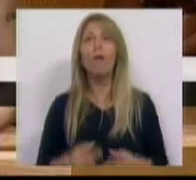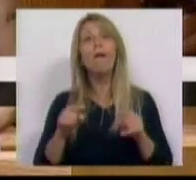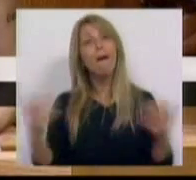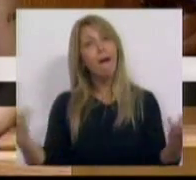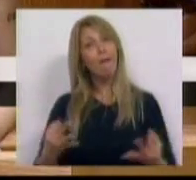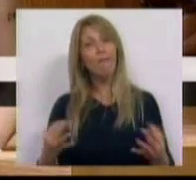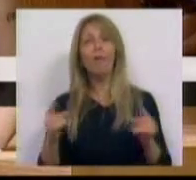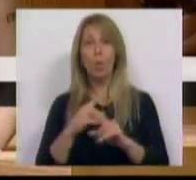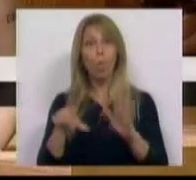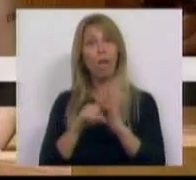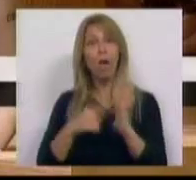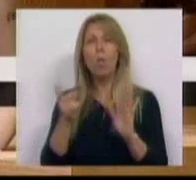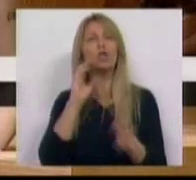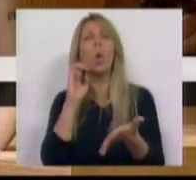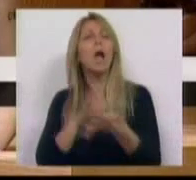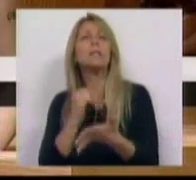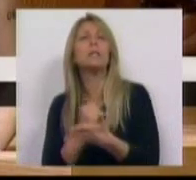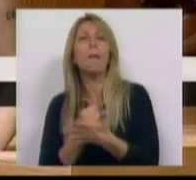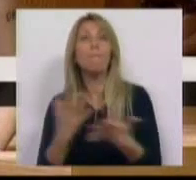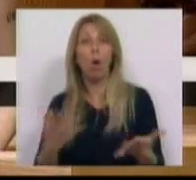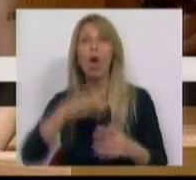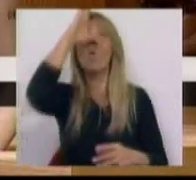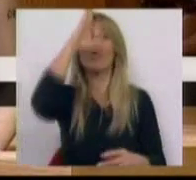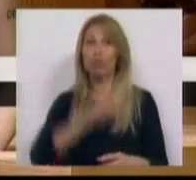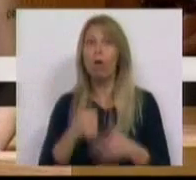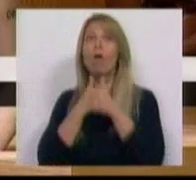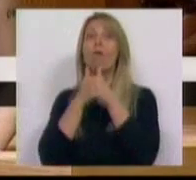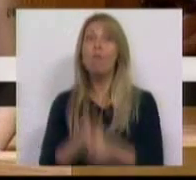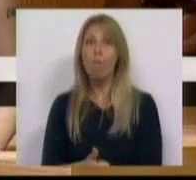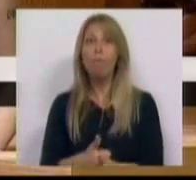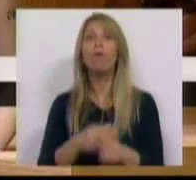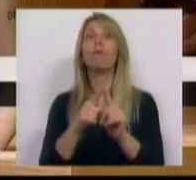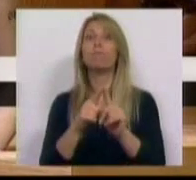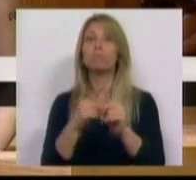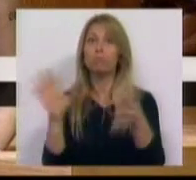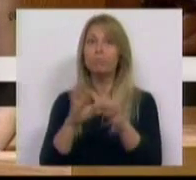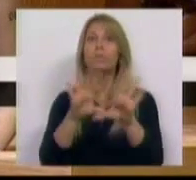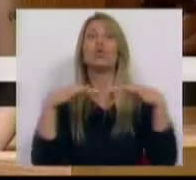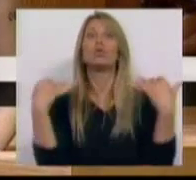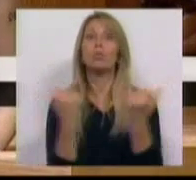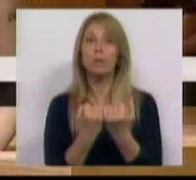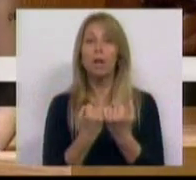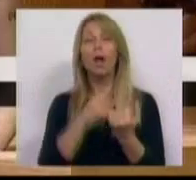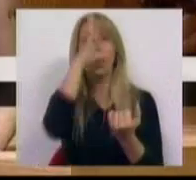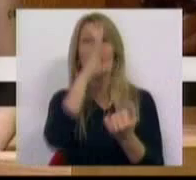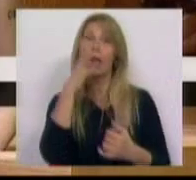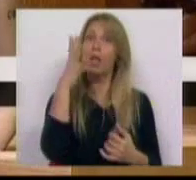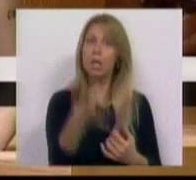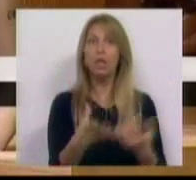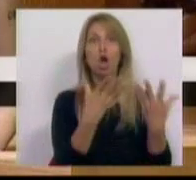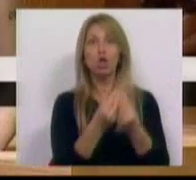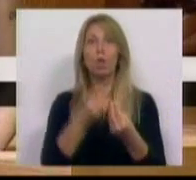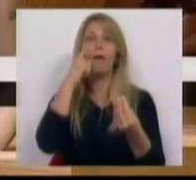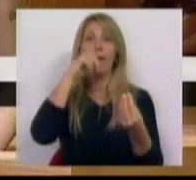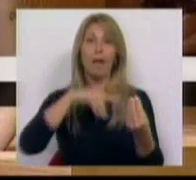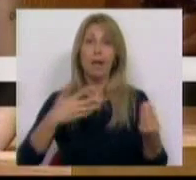além do simbólico. É o Estado a cumprir a sua função performativa da sociedade. É o Estado a dizer de que lado está e com isso